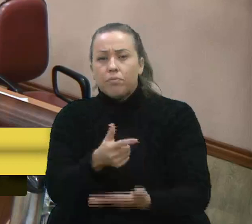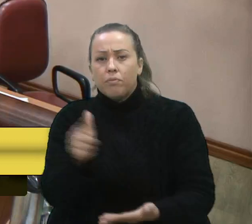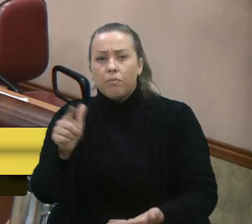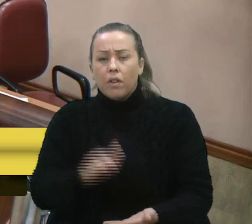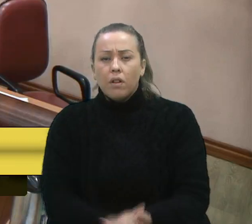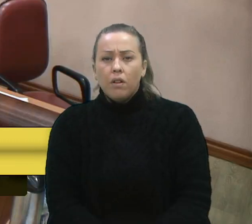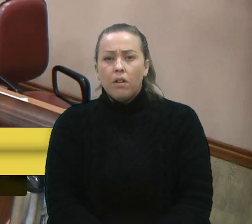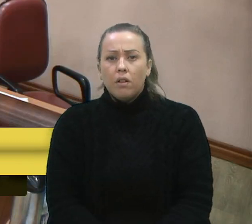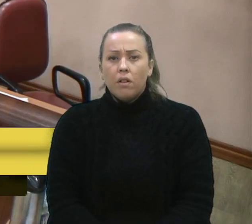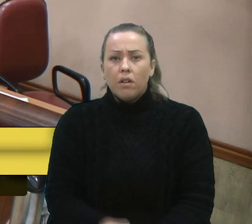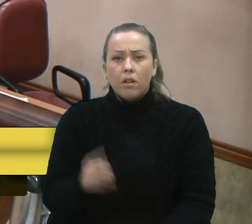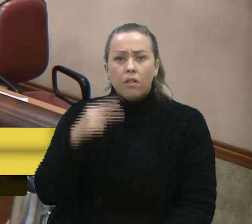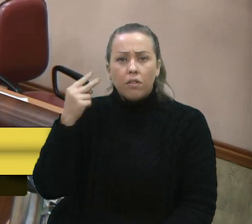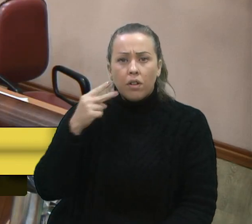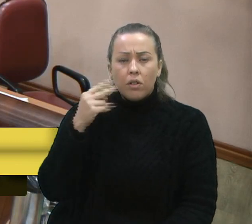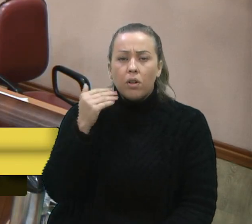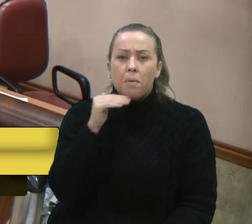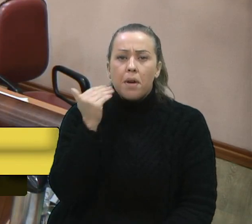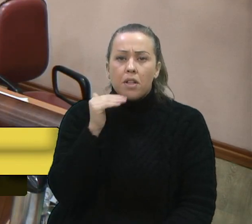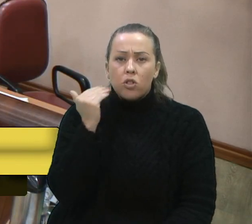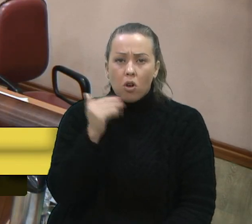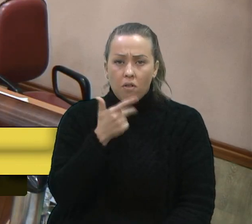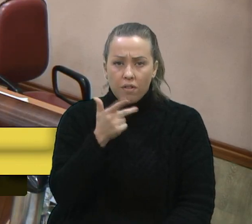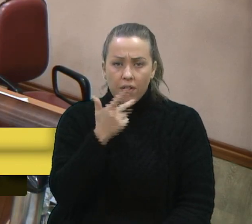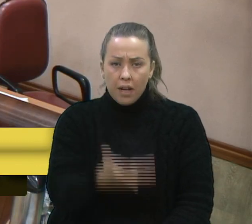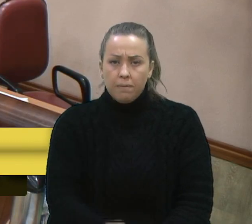Próximo inscrito, vereadora Marisol, com palavra.